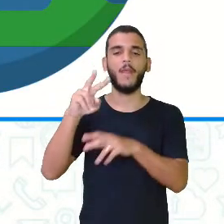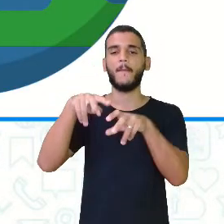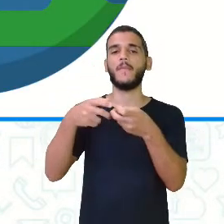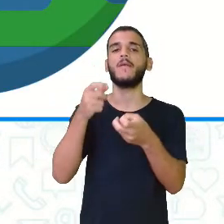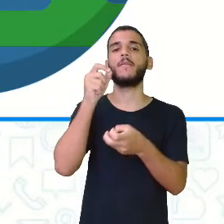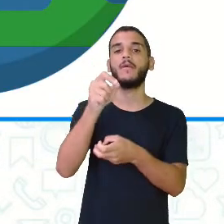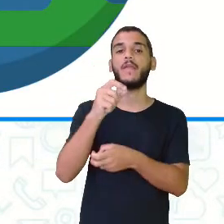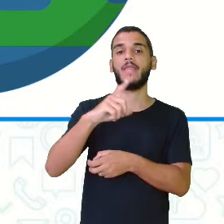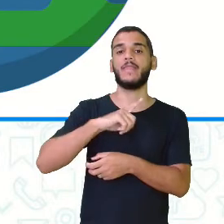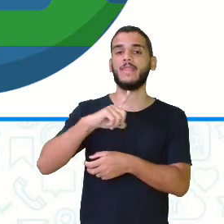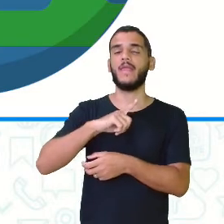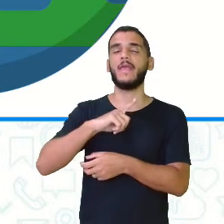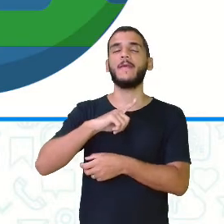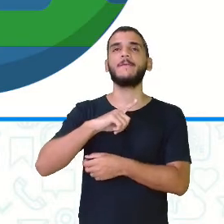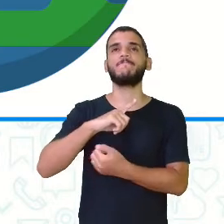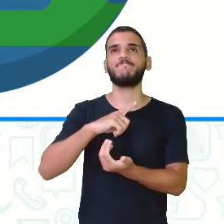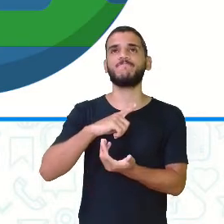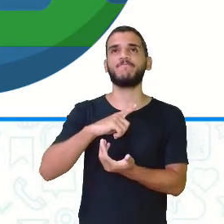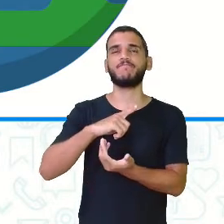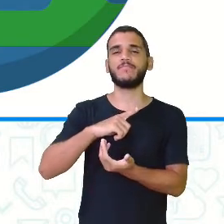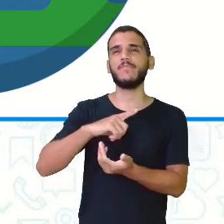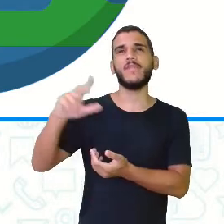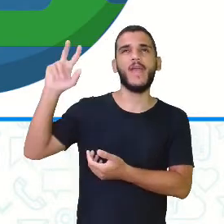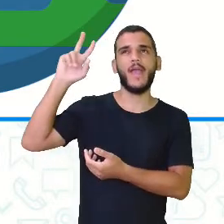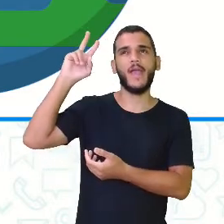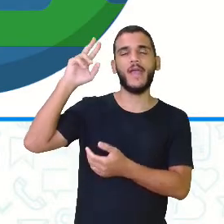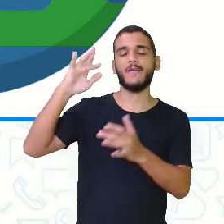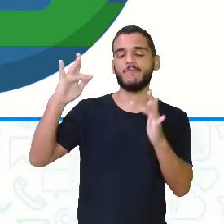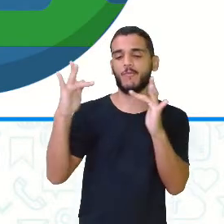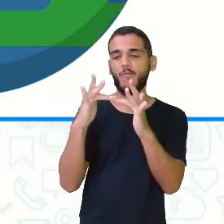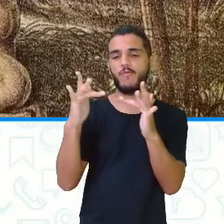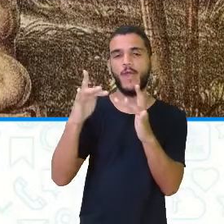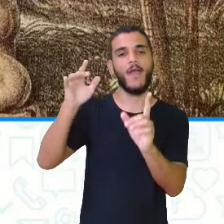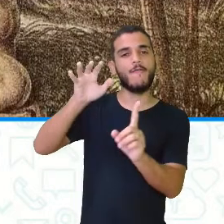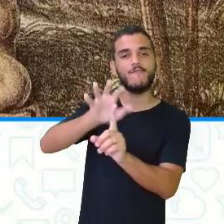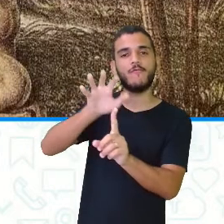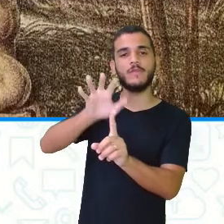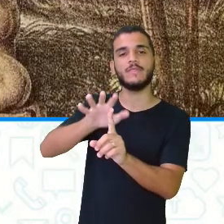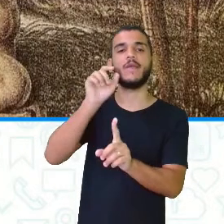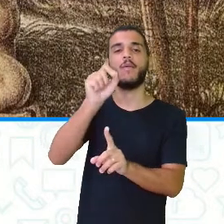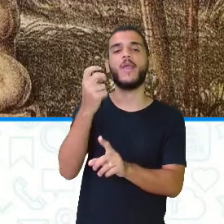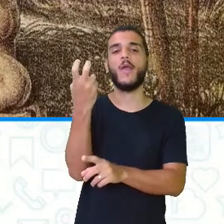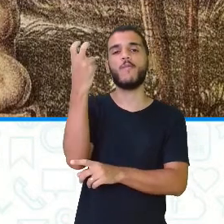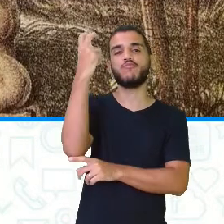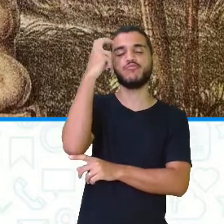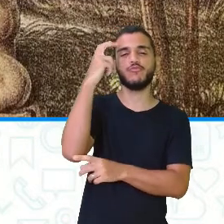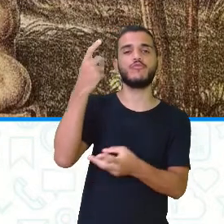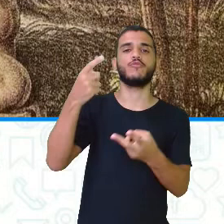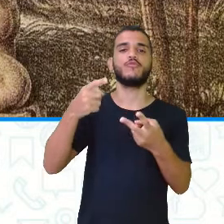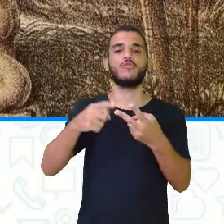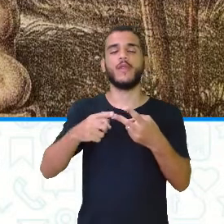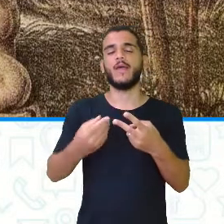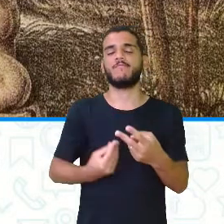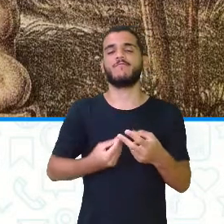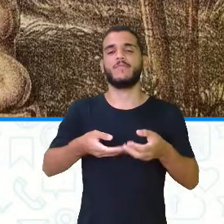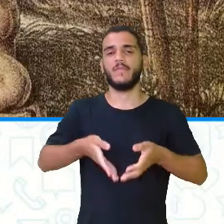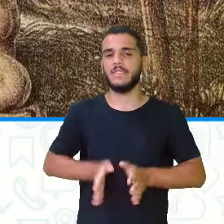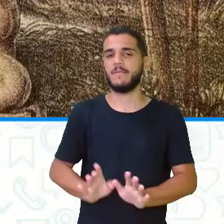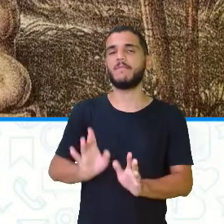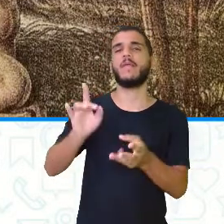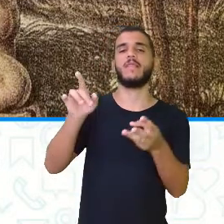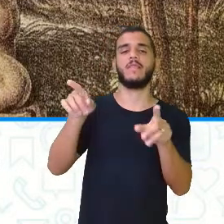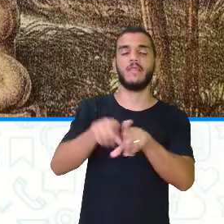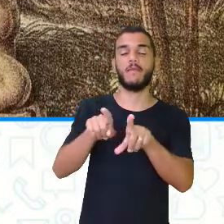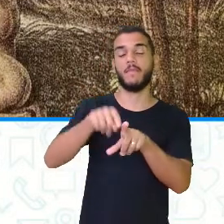deixou fortes marcas na demografia, na cultura e na economia do nosso país. Quando os índios vieram para